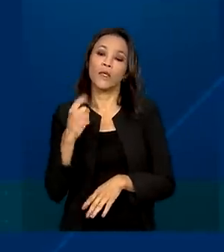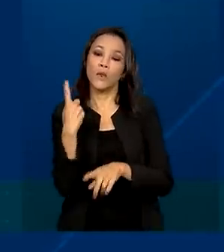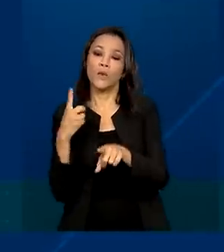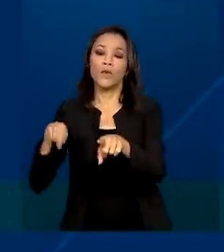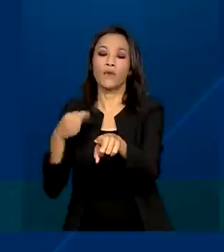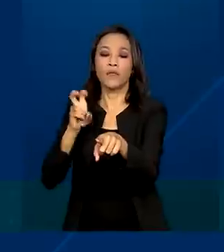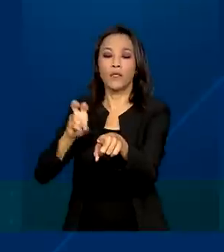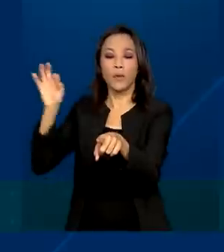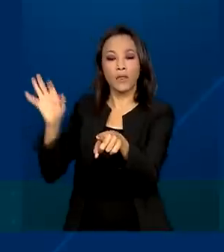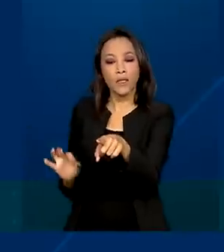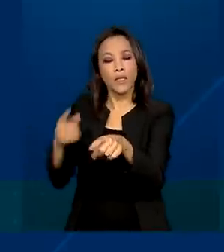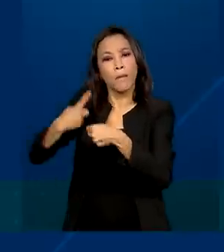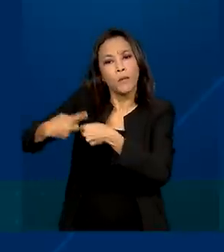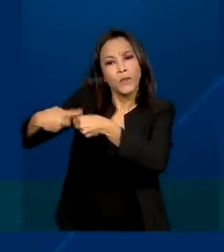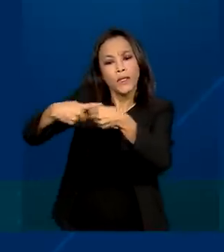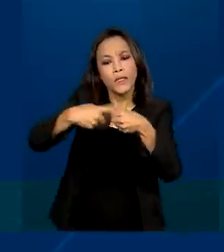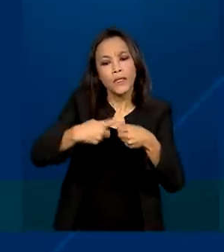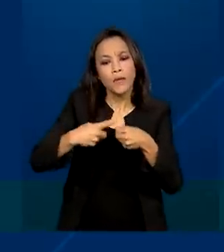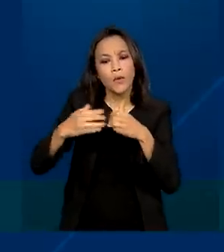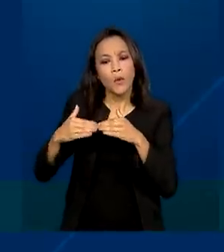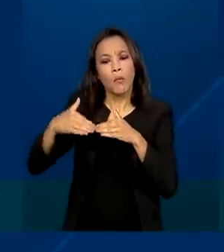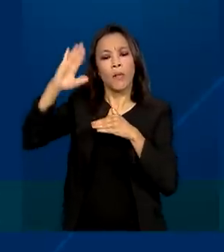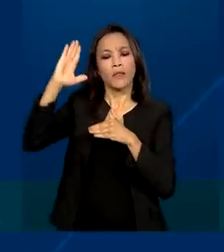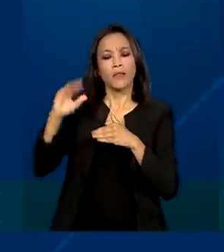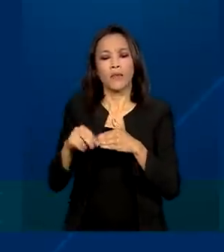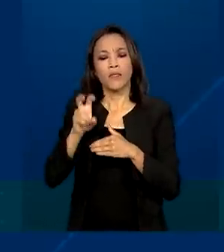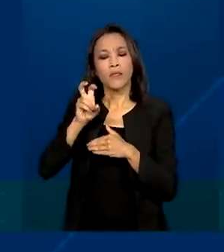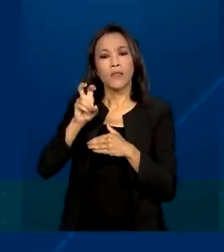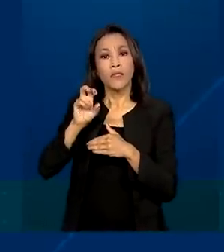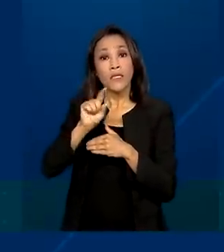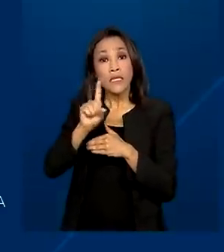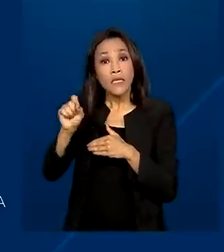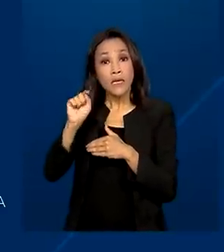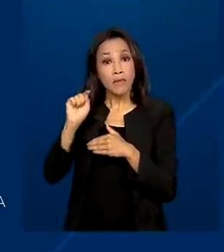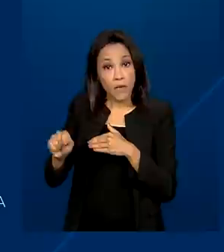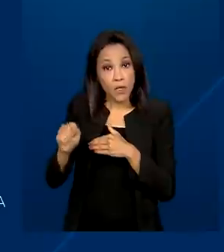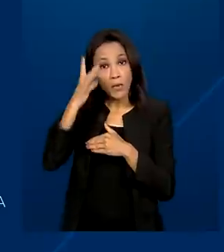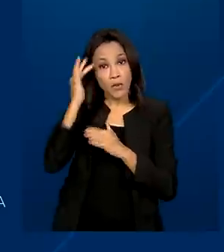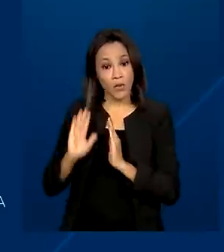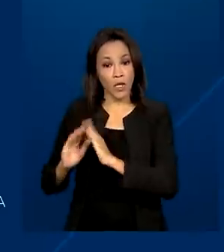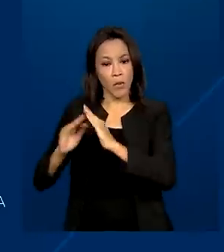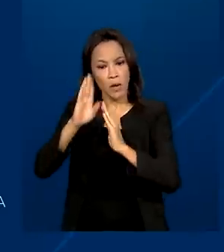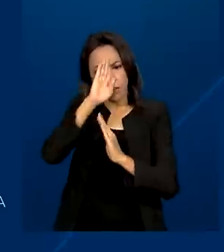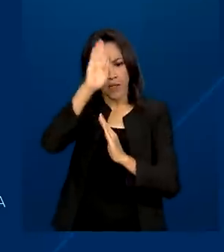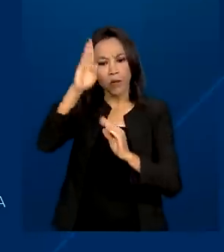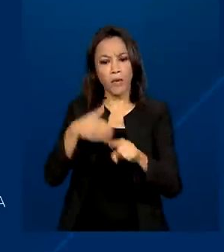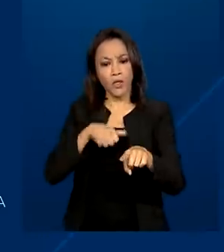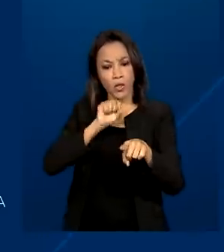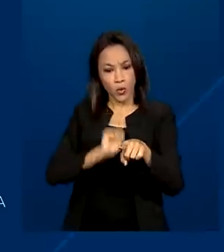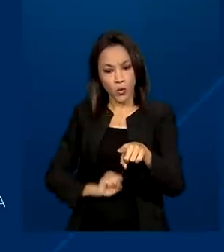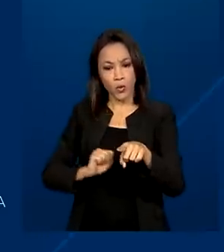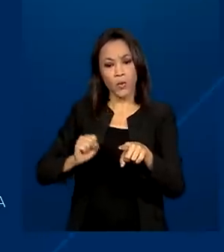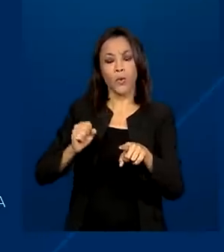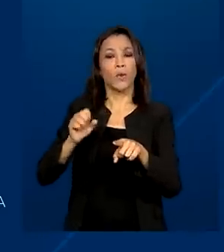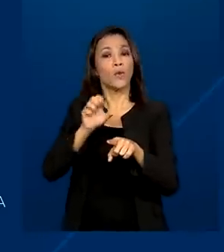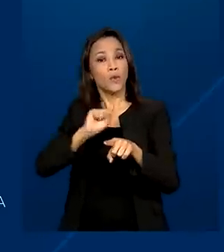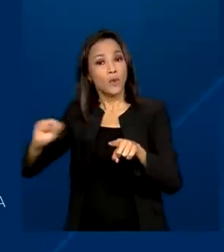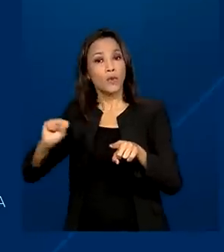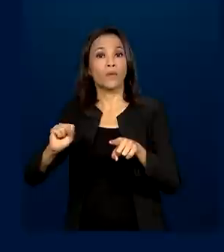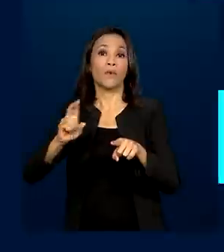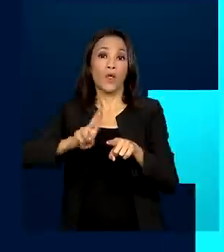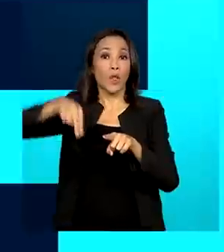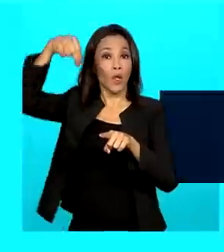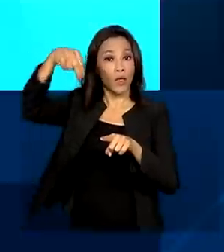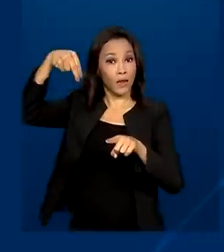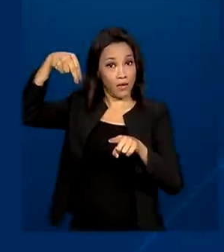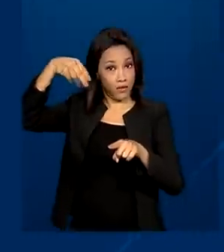está em municípios com mais de 100 mil habitantes, principalmente das regiões sudeste, nordeste e sul.